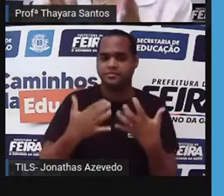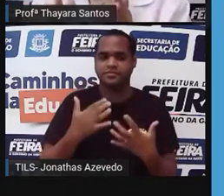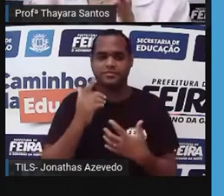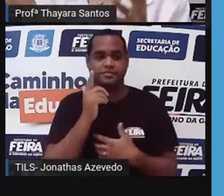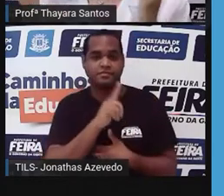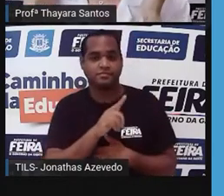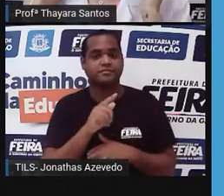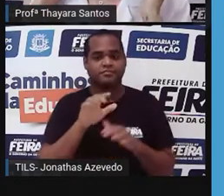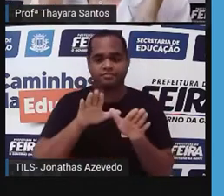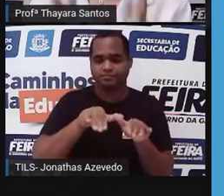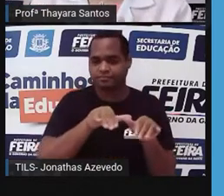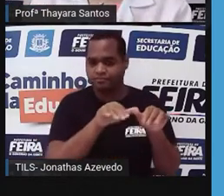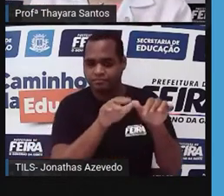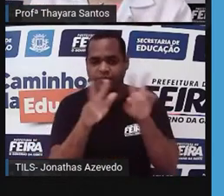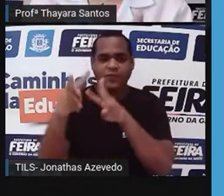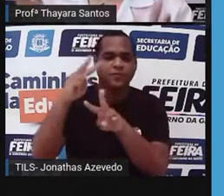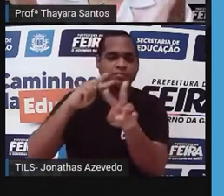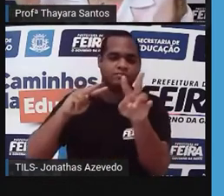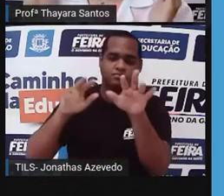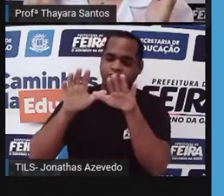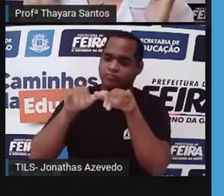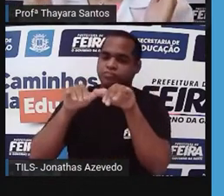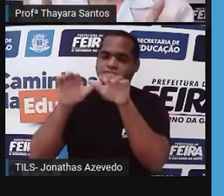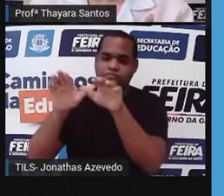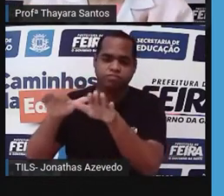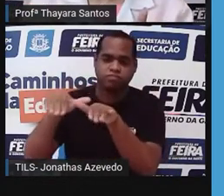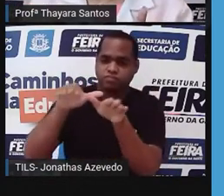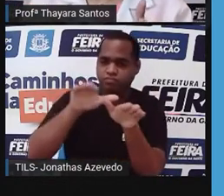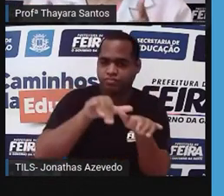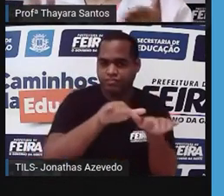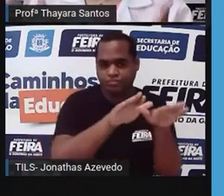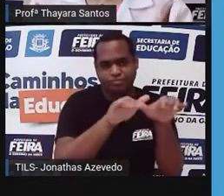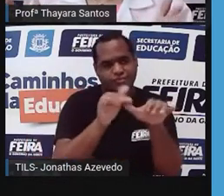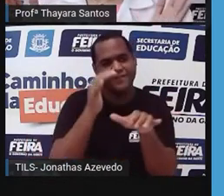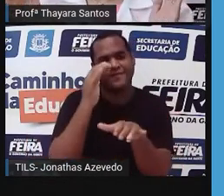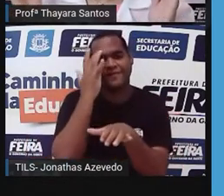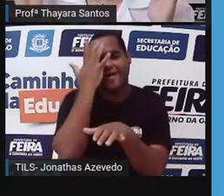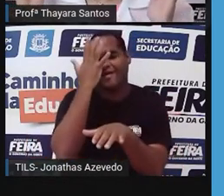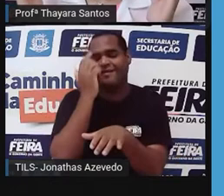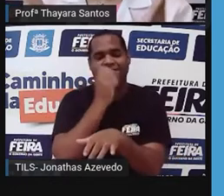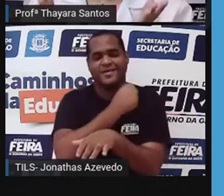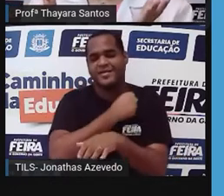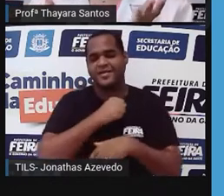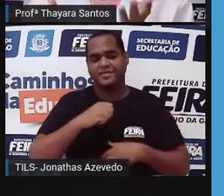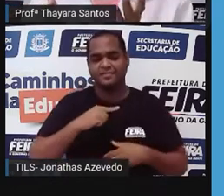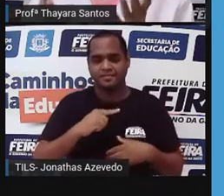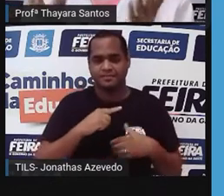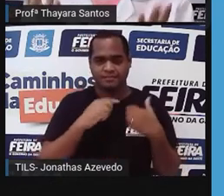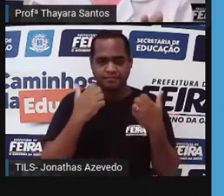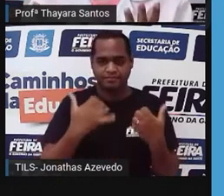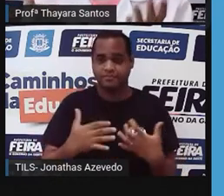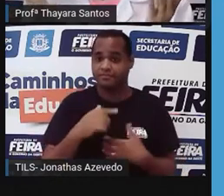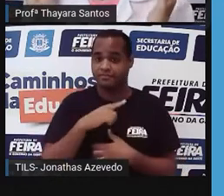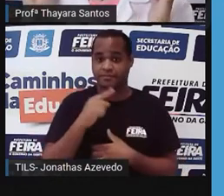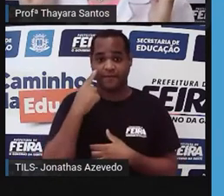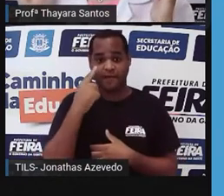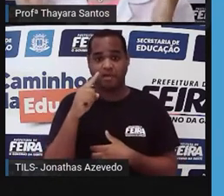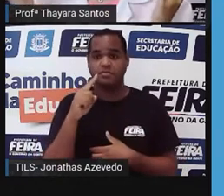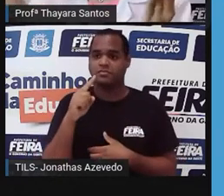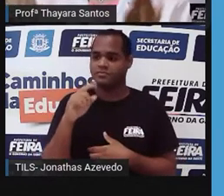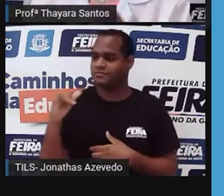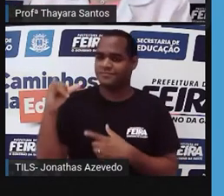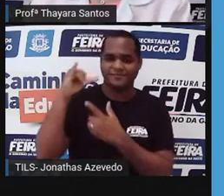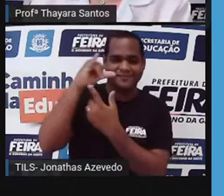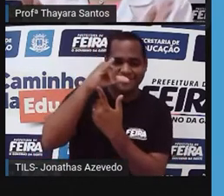o vento e conseguir se locomover de forma rápida. Então, se vocês olharem os aviões, eles